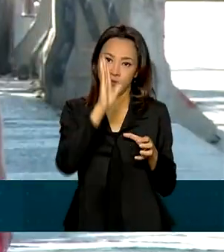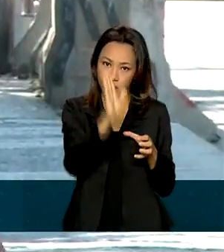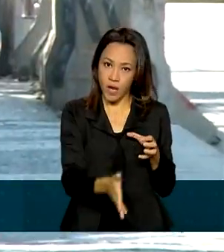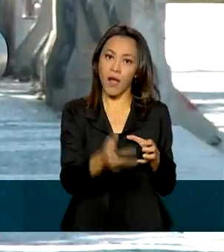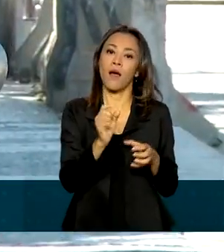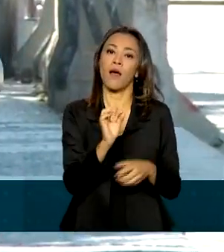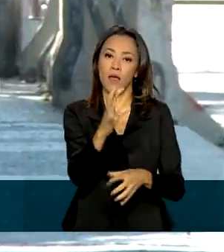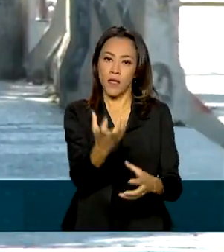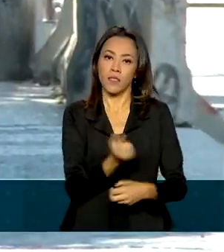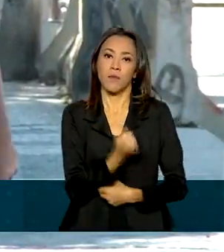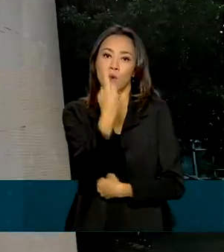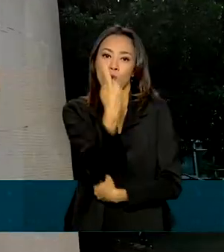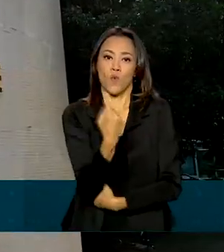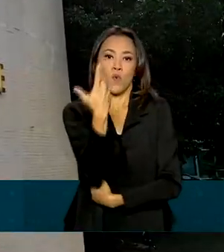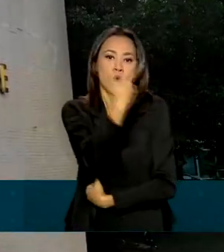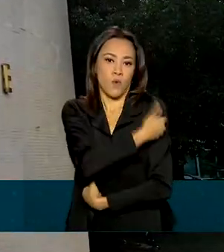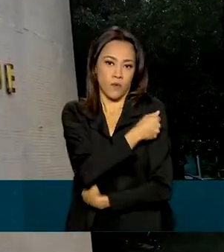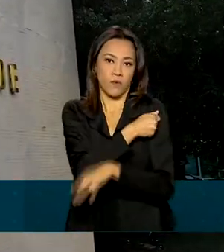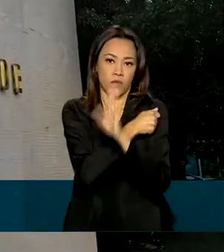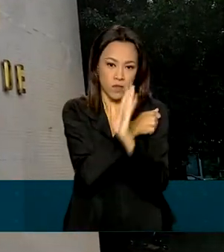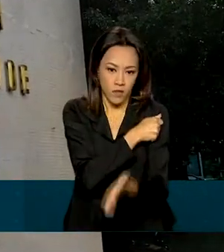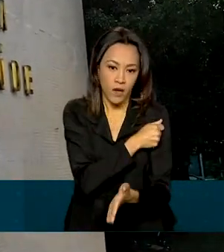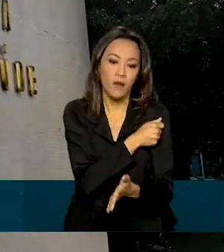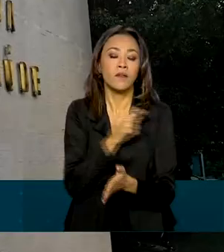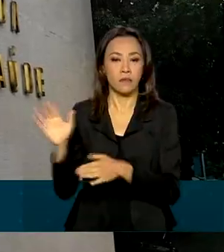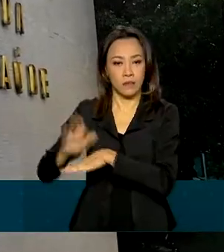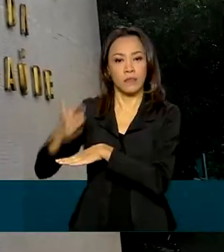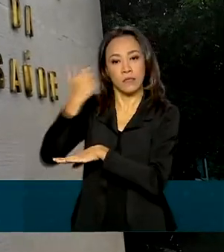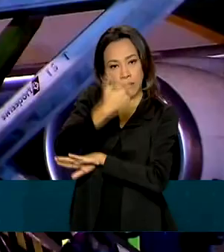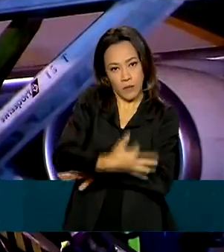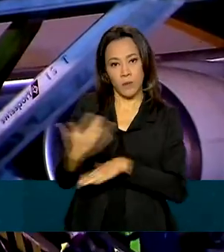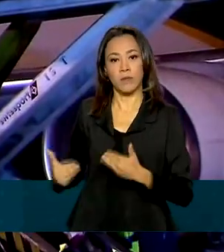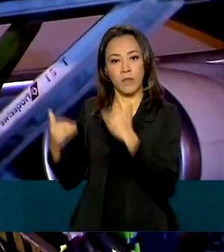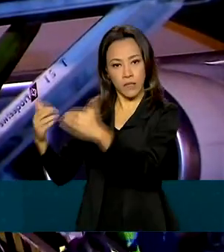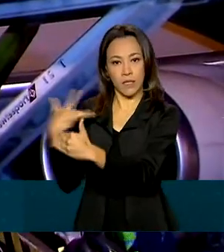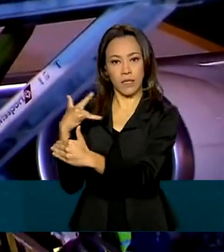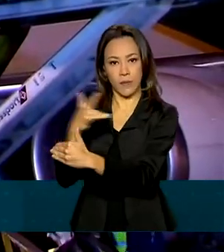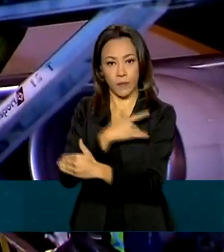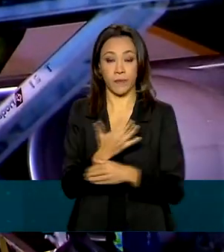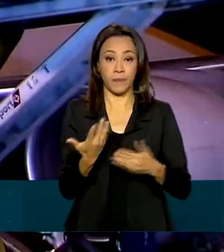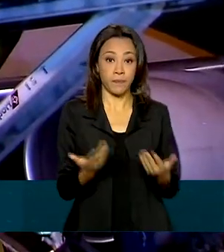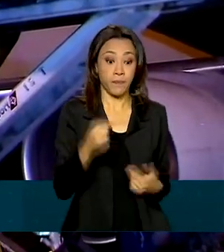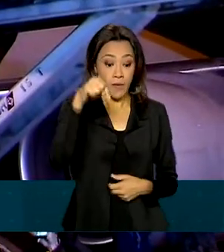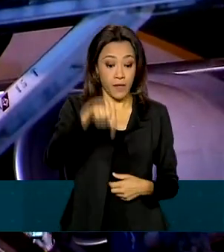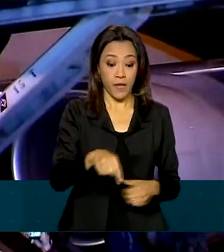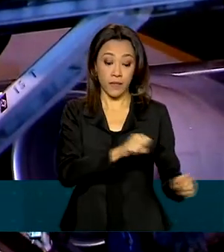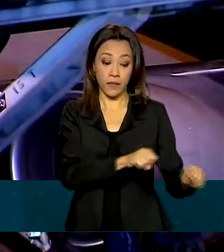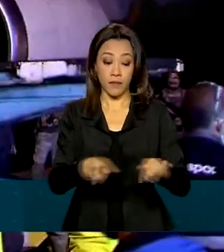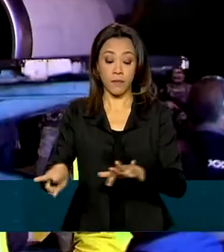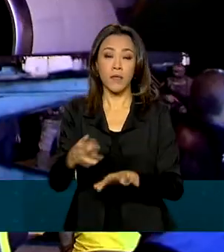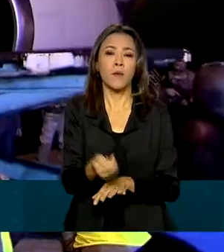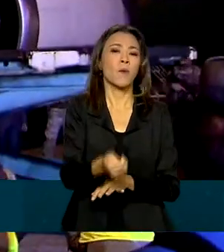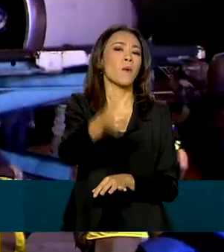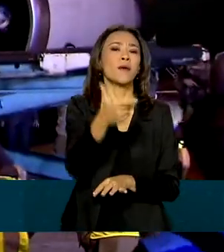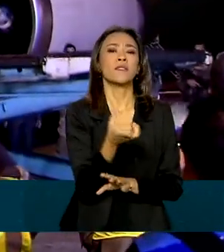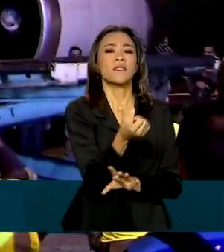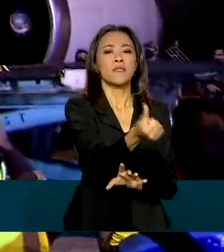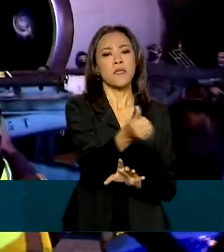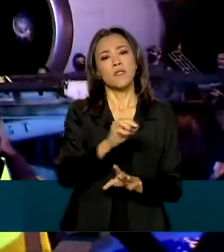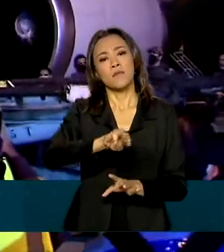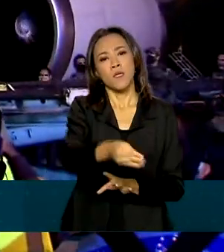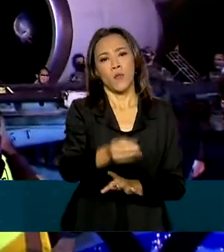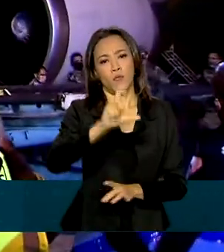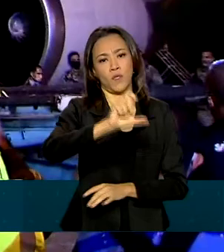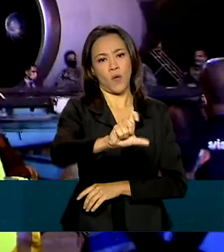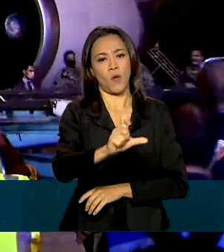dose da imunização, de acordo com o Ministério da Saúde. Nessa semana, quase 6 milhões e meio de doses